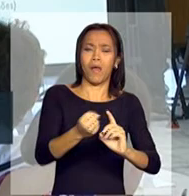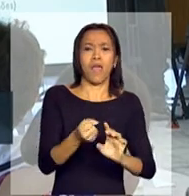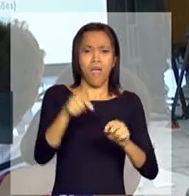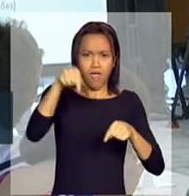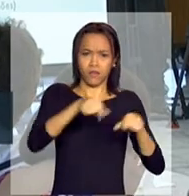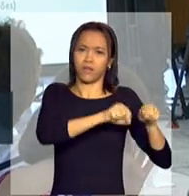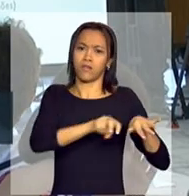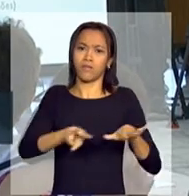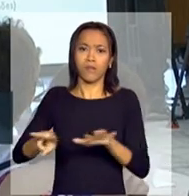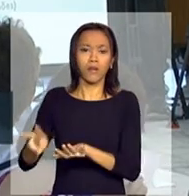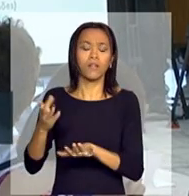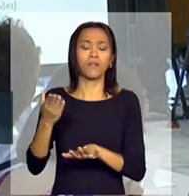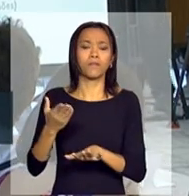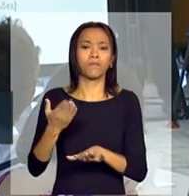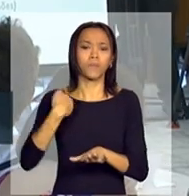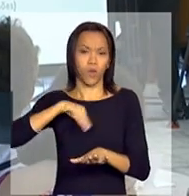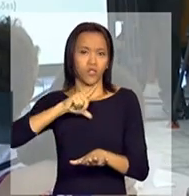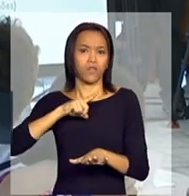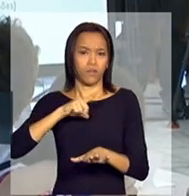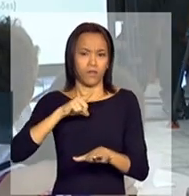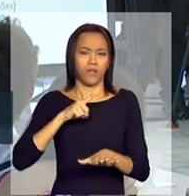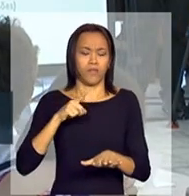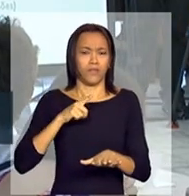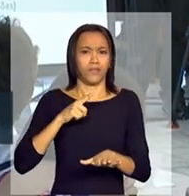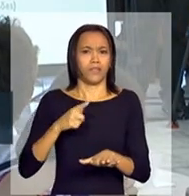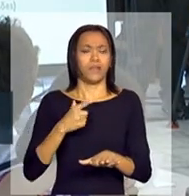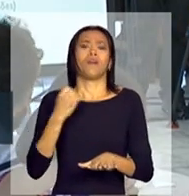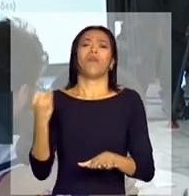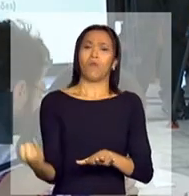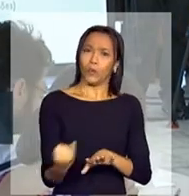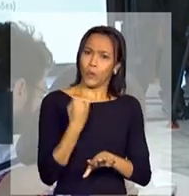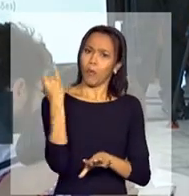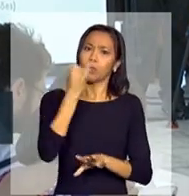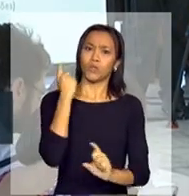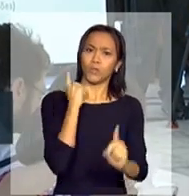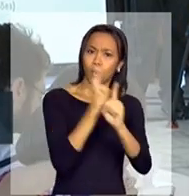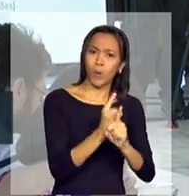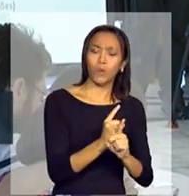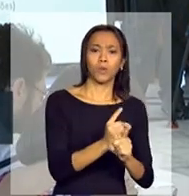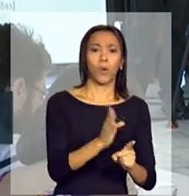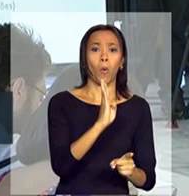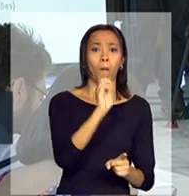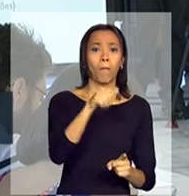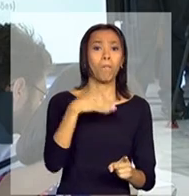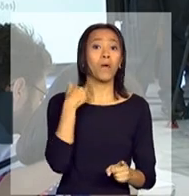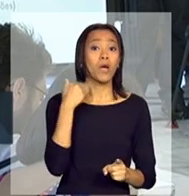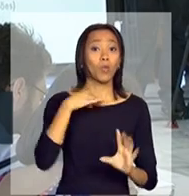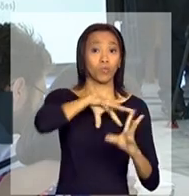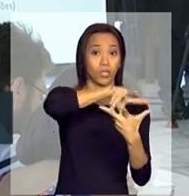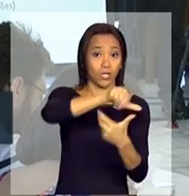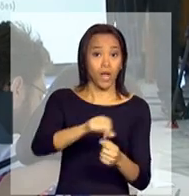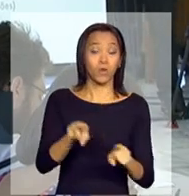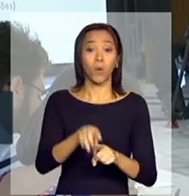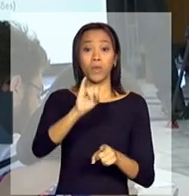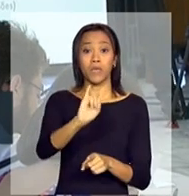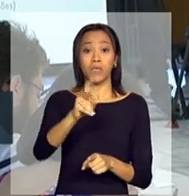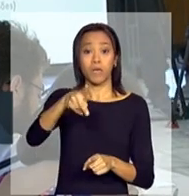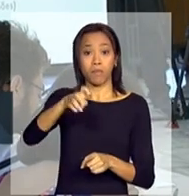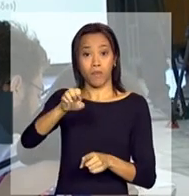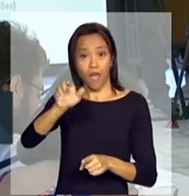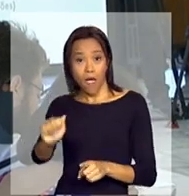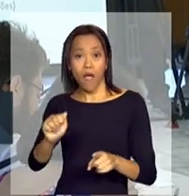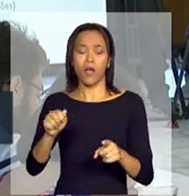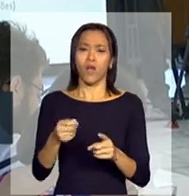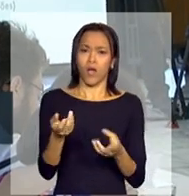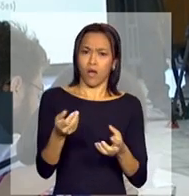uma atividade muito importante com o Banco Mundial, com o PNUD, com o IPEA, construindo um